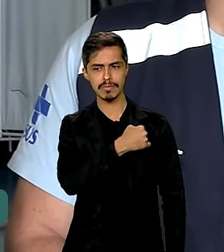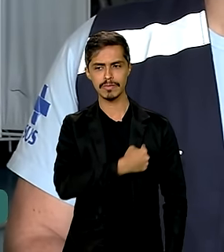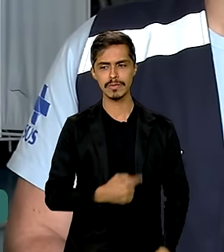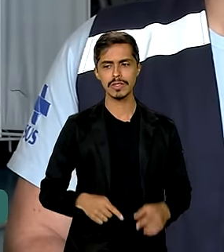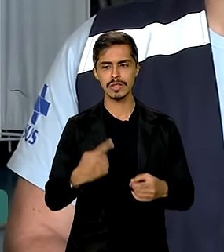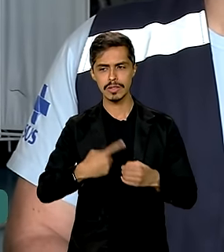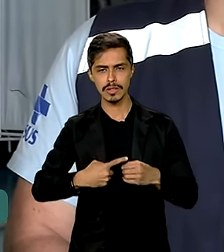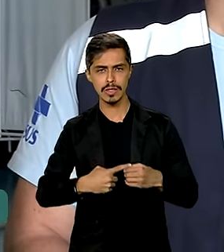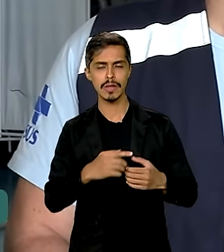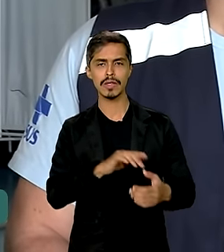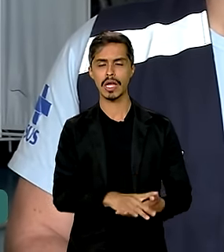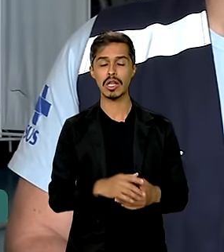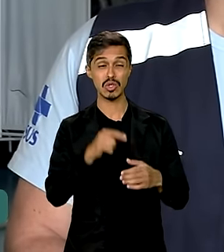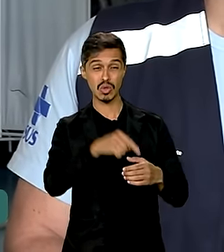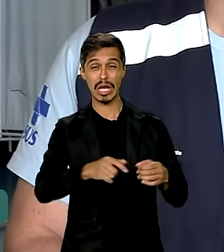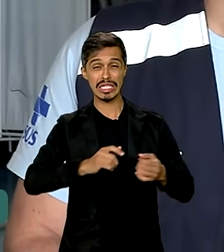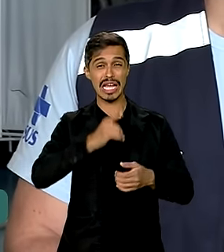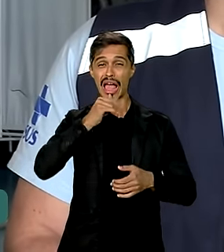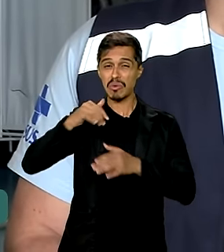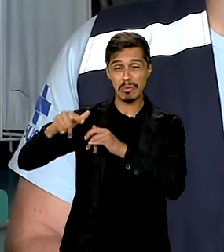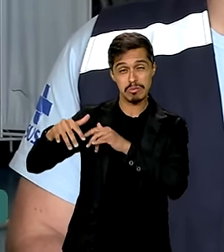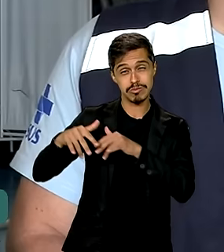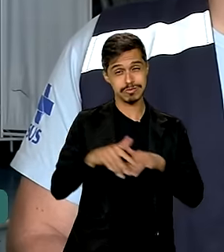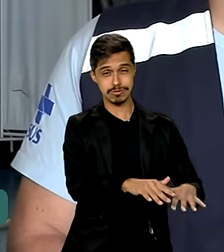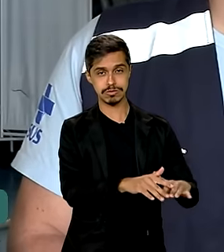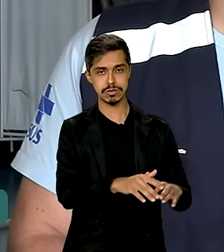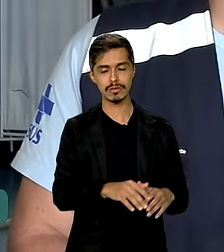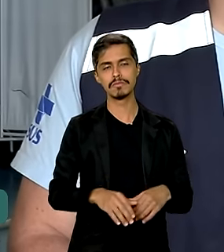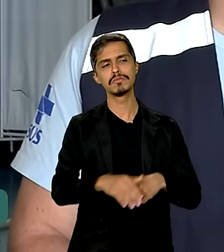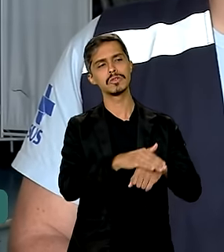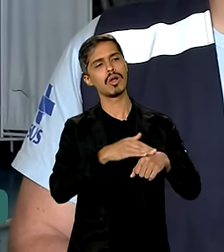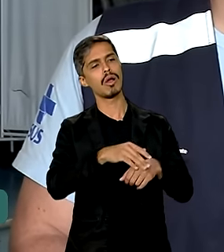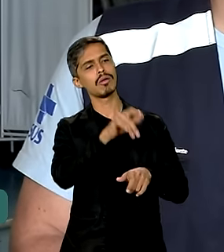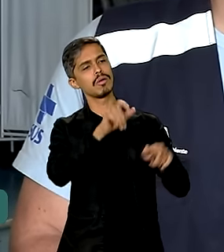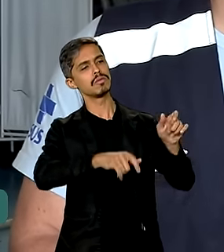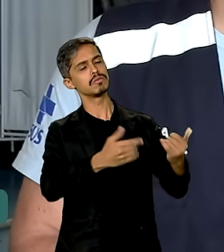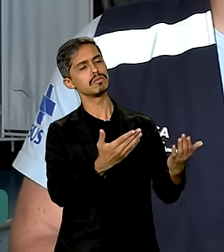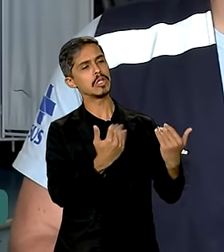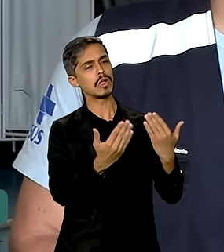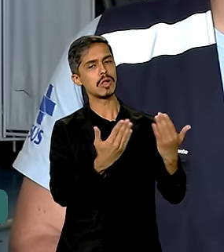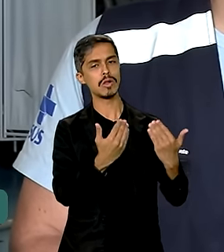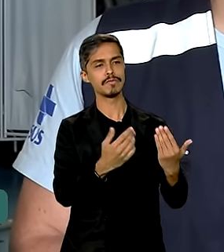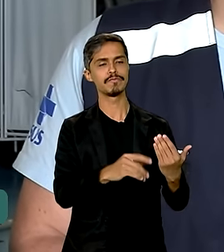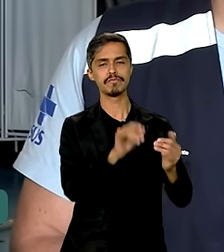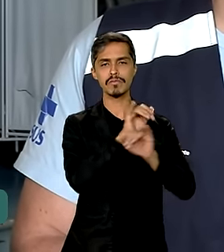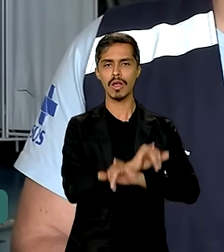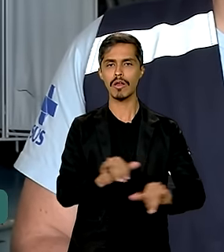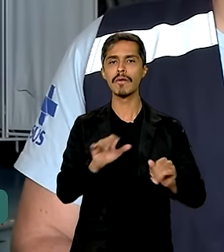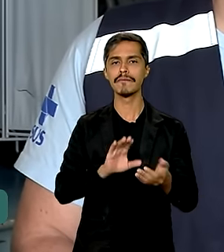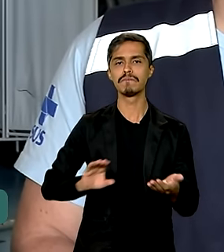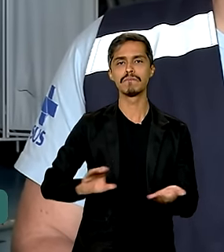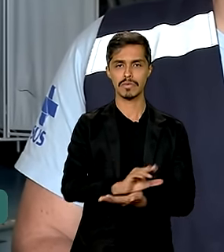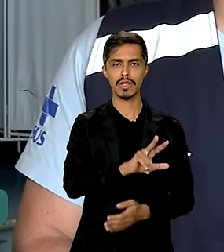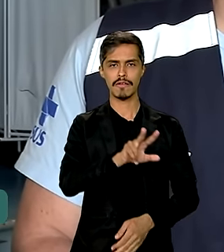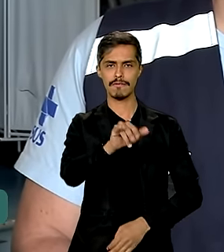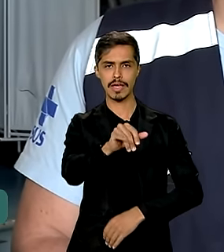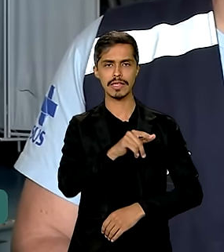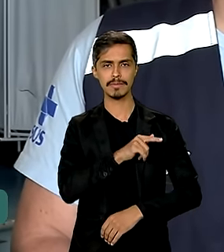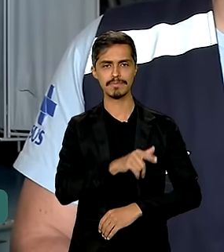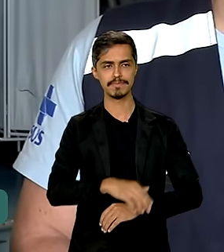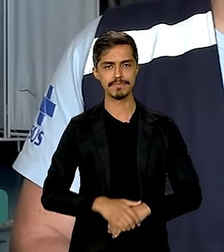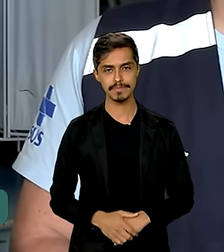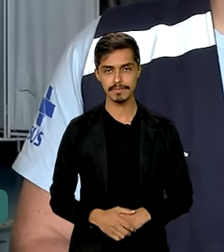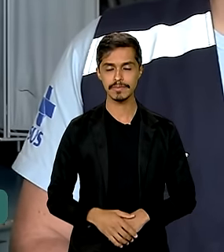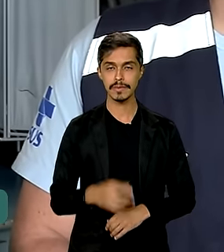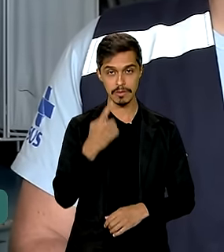Visitou o local, devastado pela água, conversou com os moradores e anunciou mais investimentos para o Rio Grande do Sul.